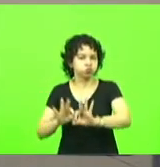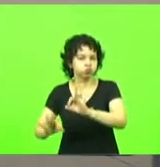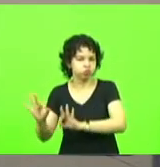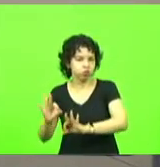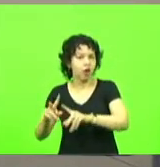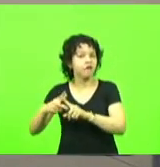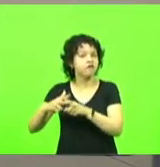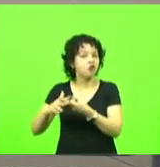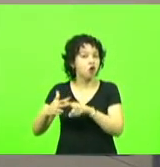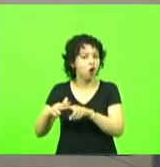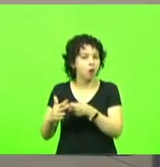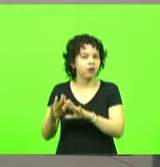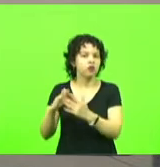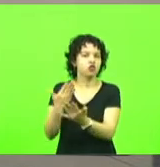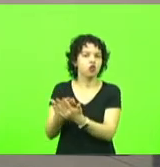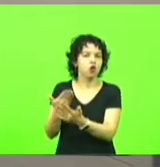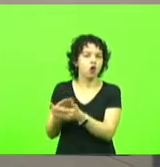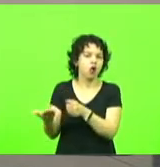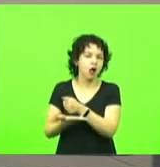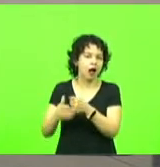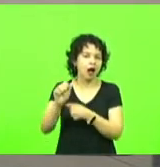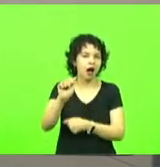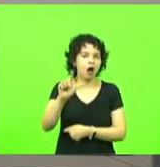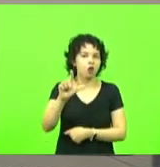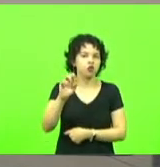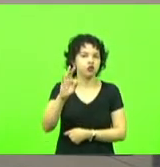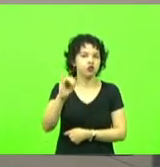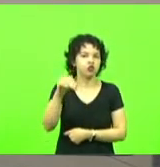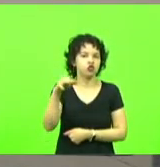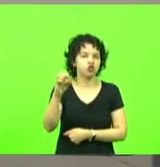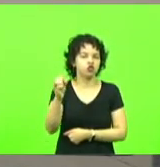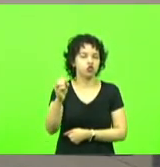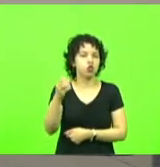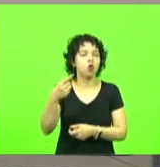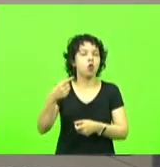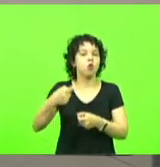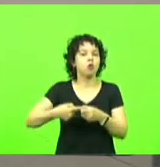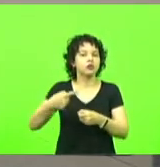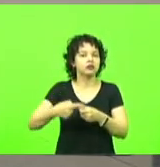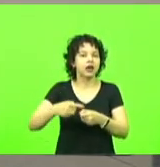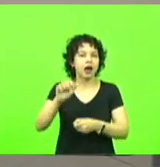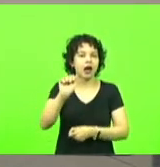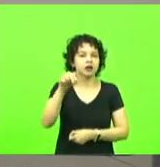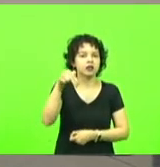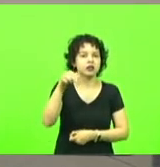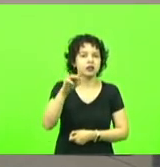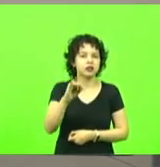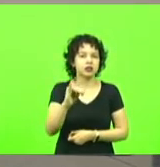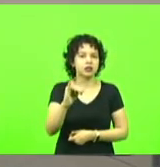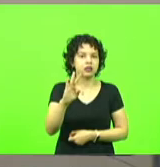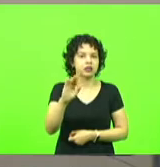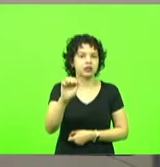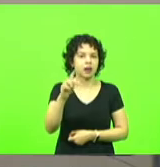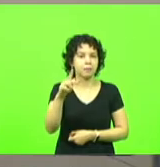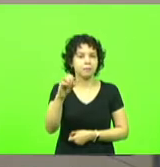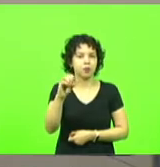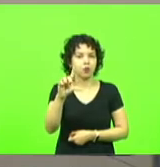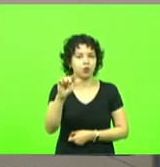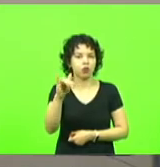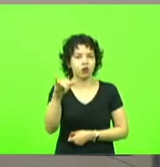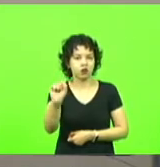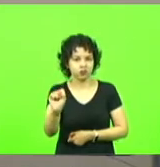básica Altino Flores localizado no município de Anitápolis também em discussão